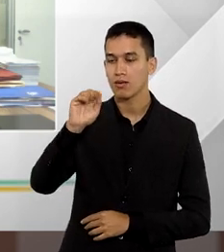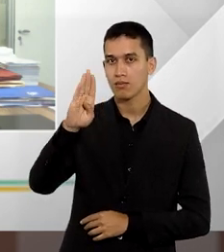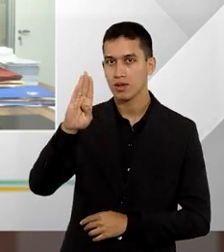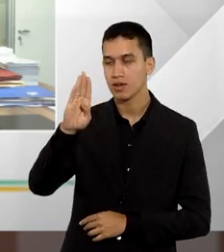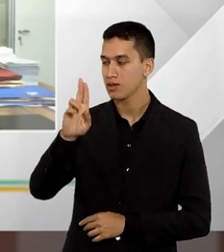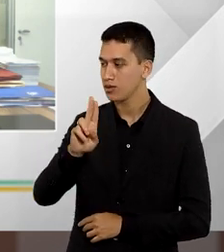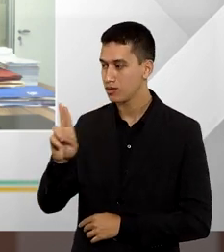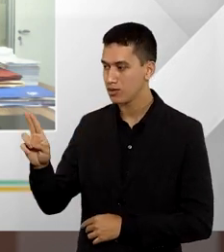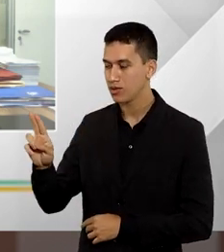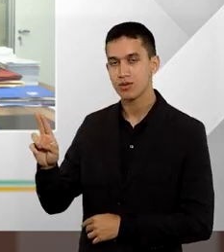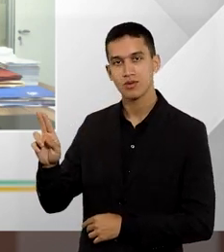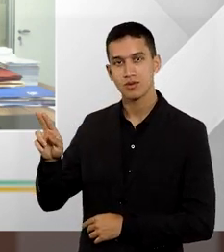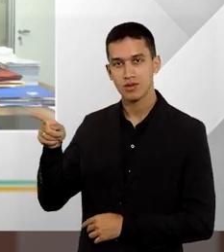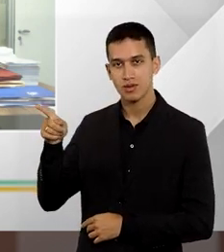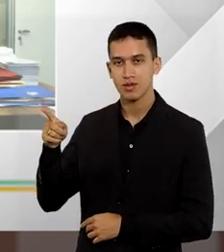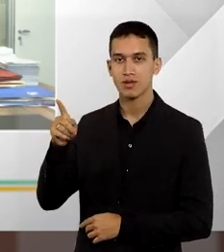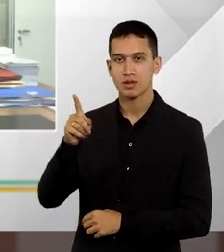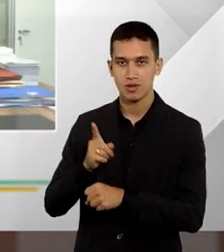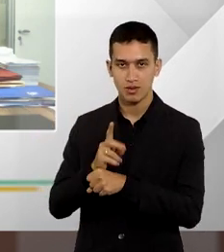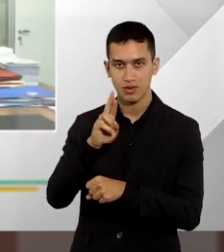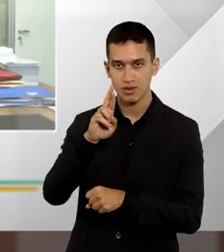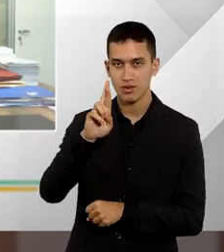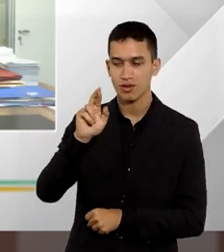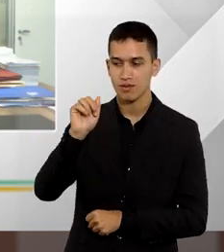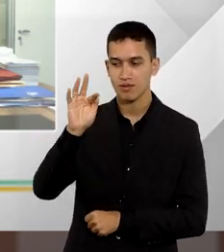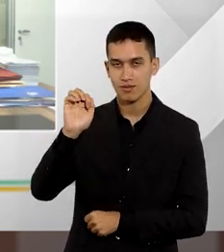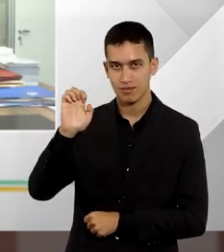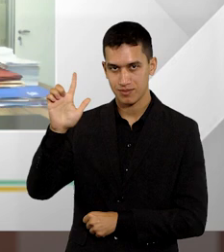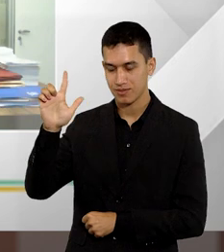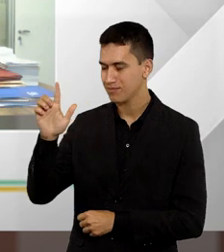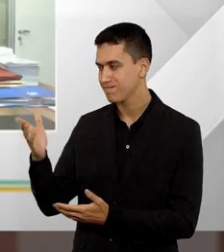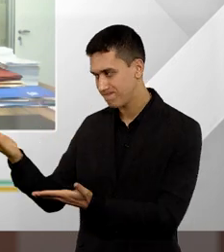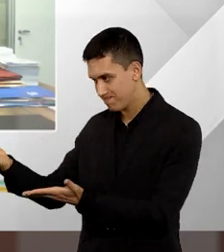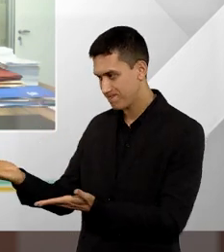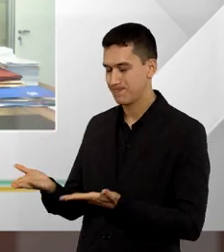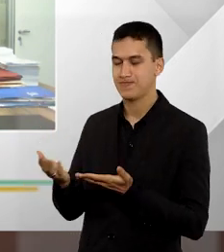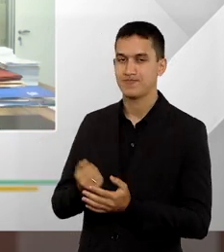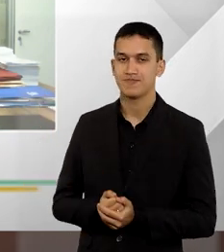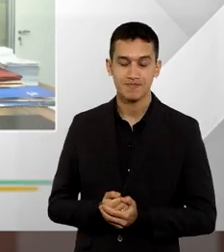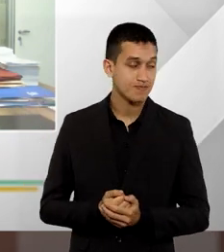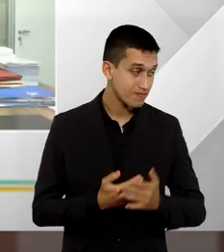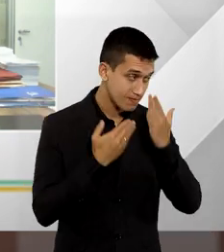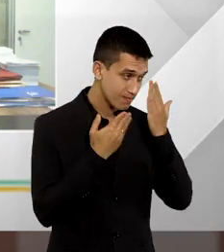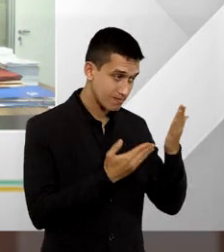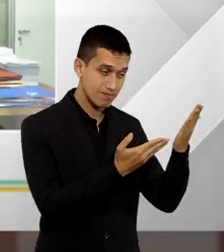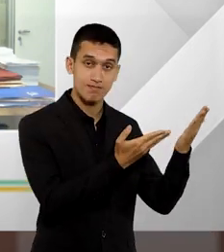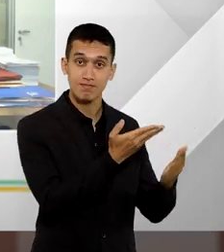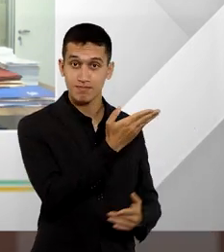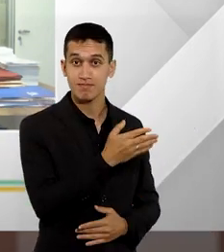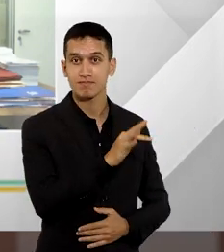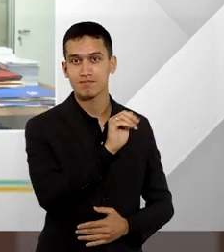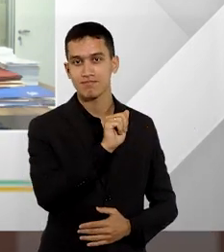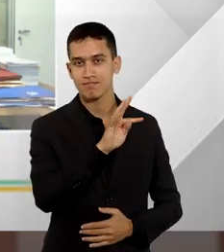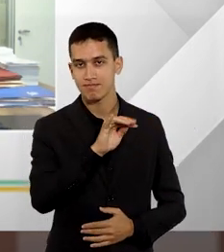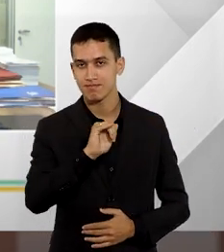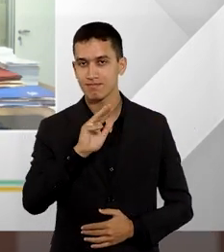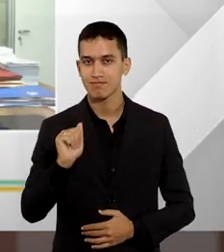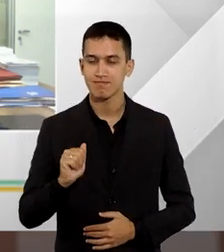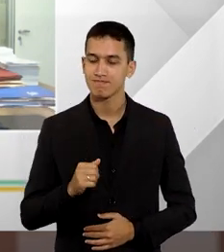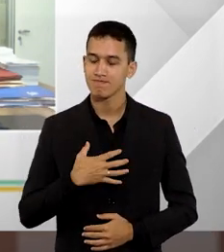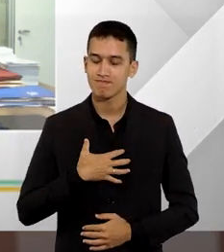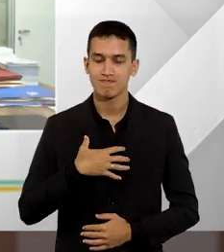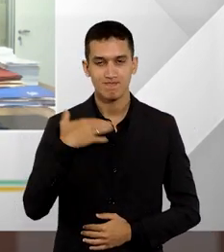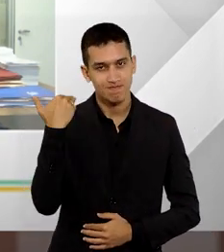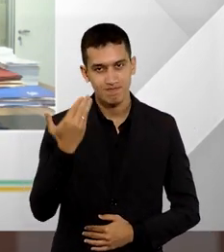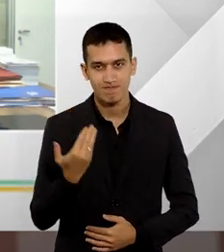Orne. Doutor Rafael, muito bem-vindo ao Entender Direito de hoje. Muito obrigado, Fátima. Uma enorme honra estar aqui com